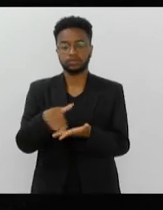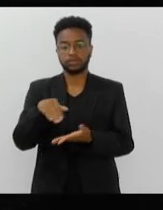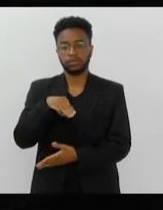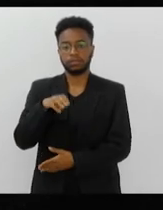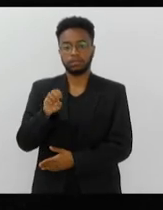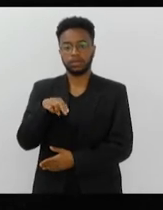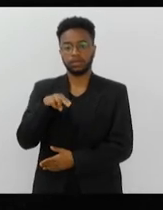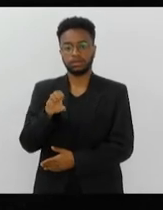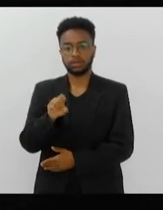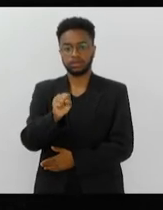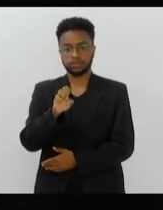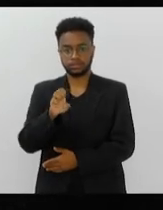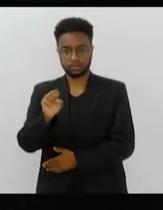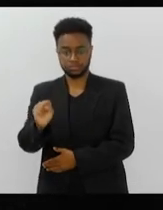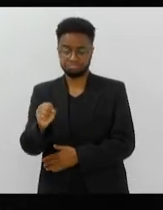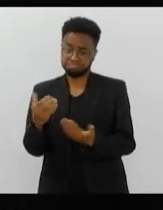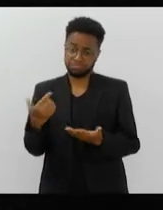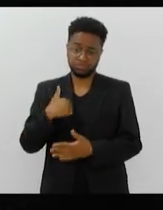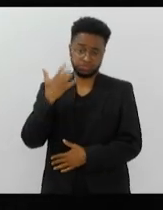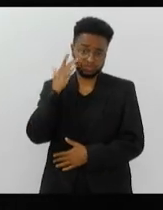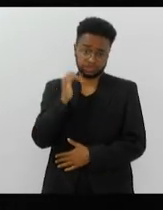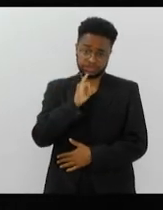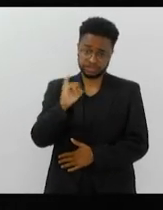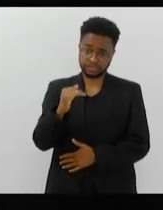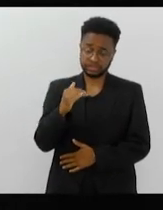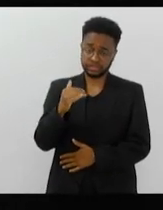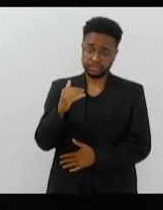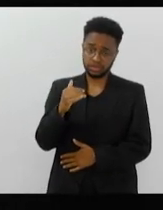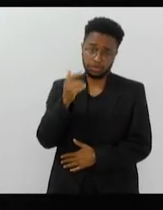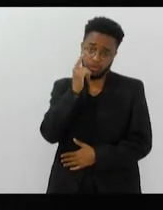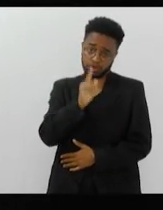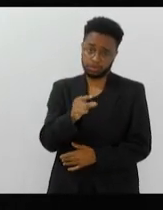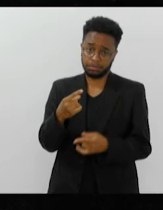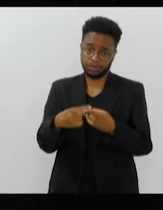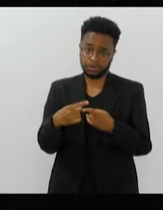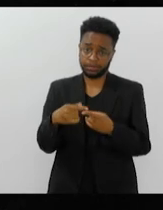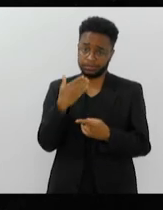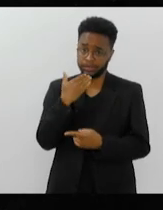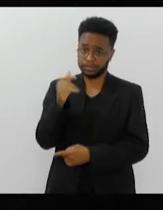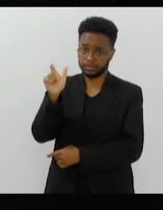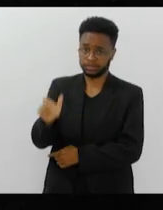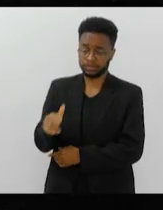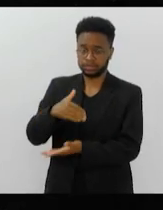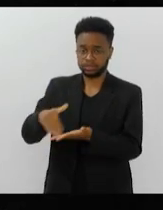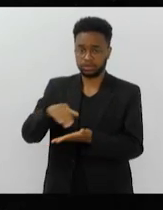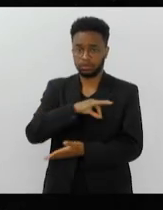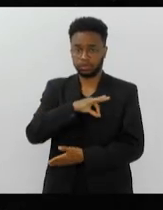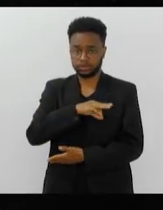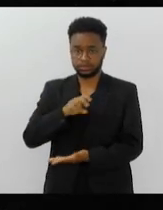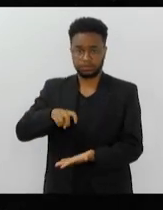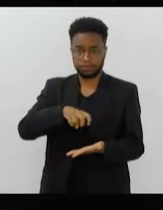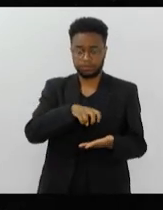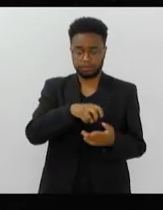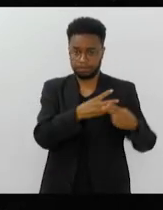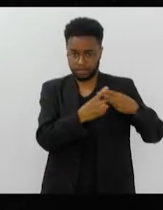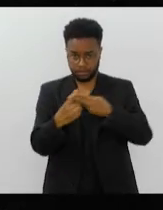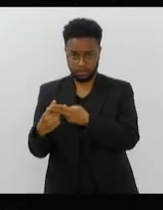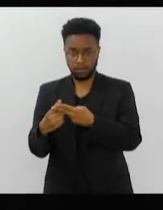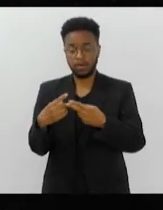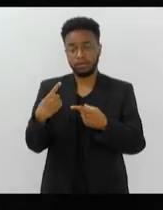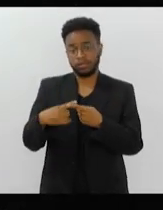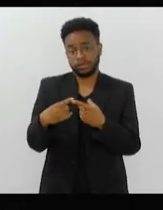e eu não sei se vai adiantar muito pedir à secretária da Polícia Penal, né? Porque... Não adianta. Fazer o quê? Mas,